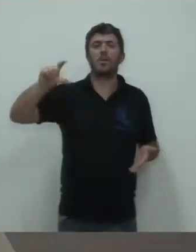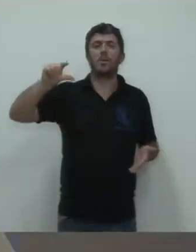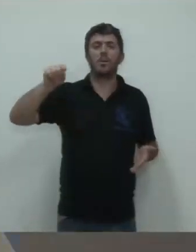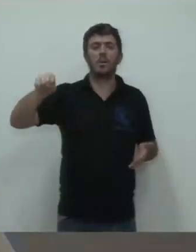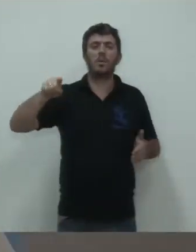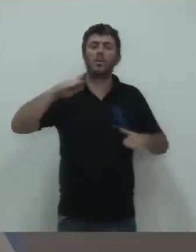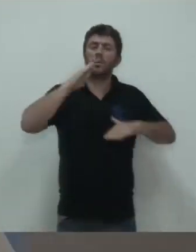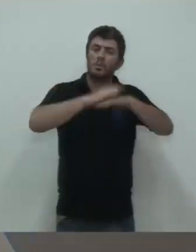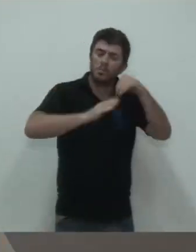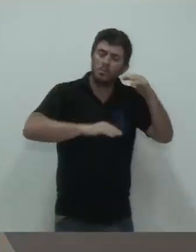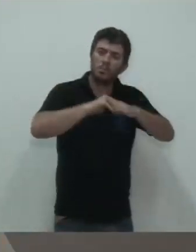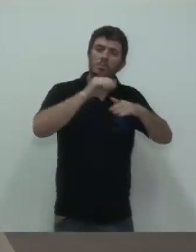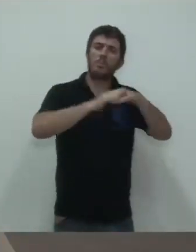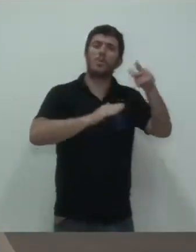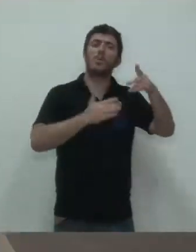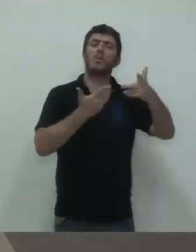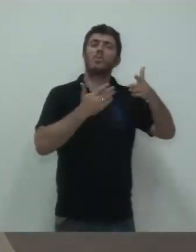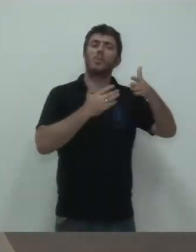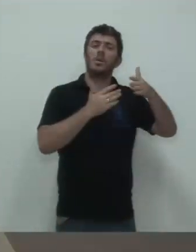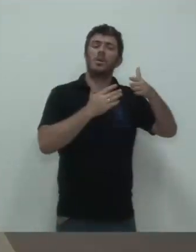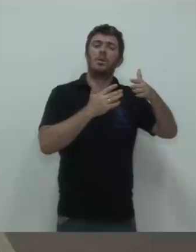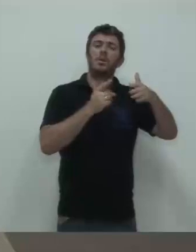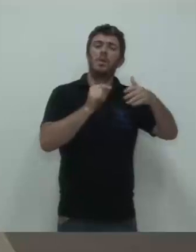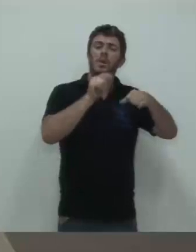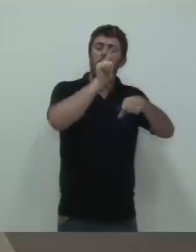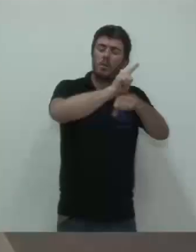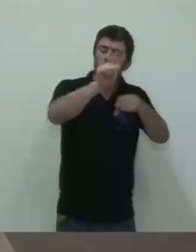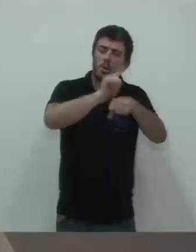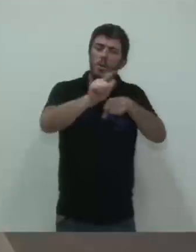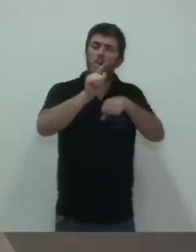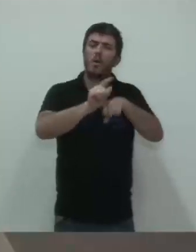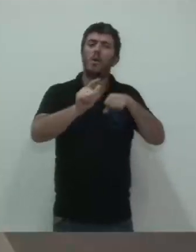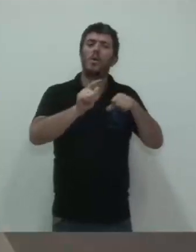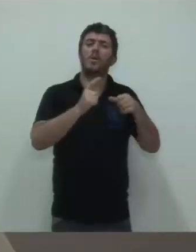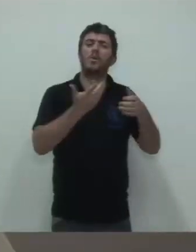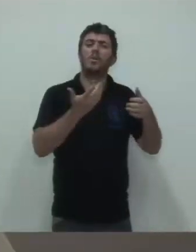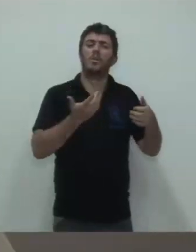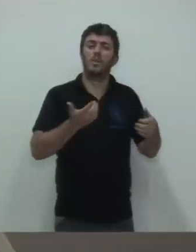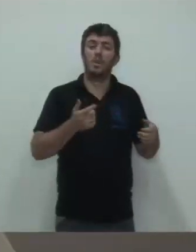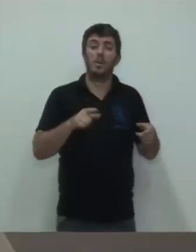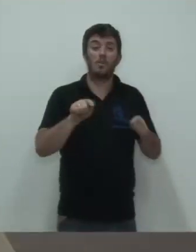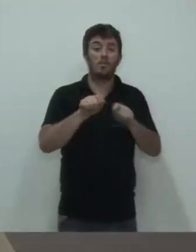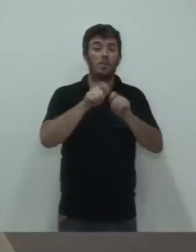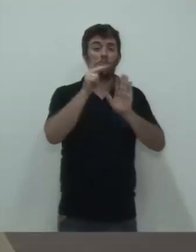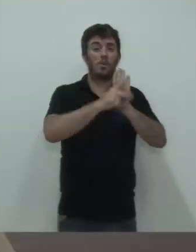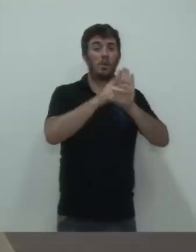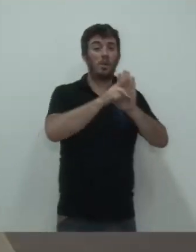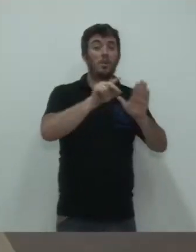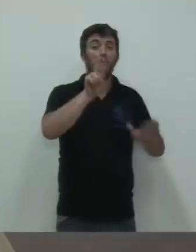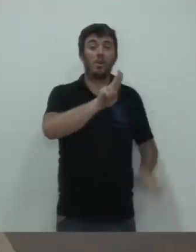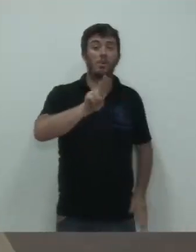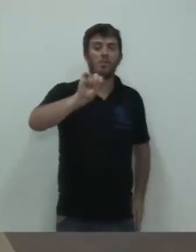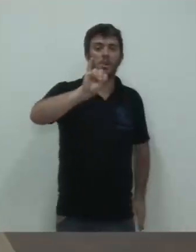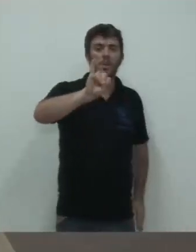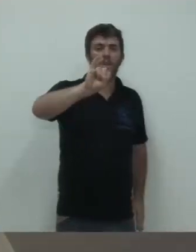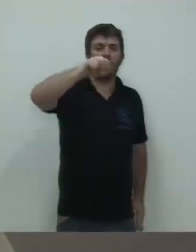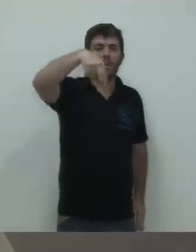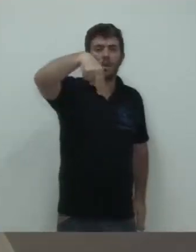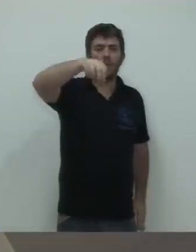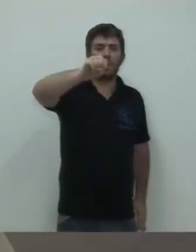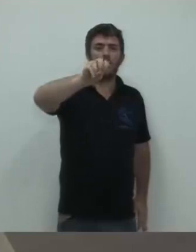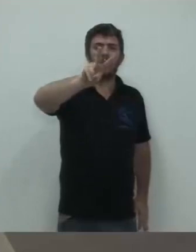comerciantes, de pequenos empresários. E um desses projetos, que foi o Inova Vinhedo, um projeto de fato